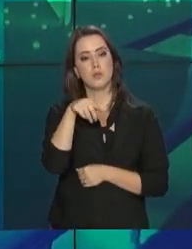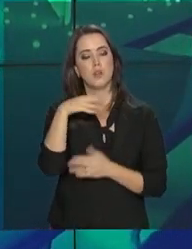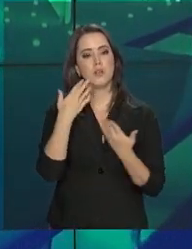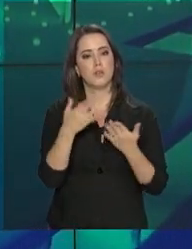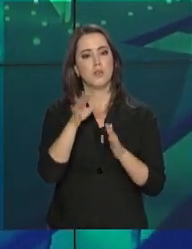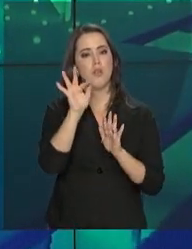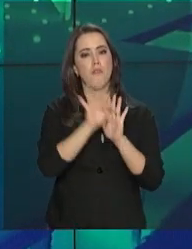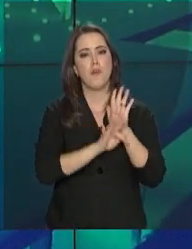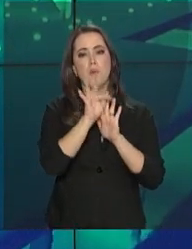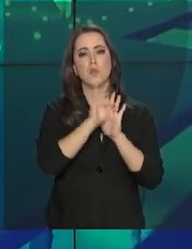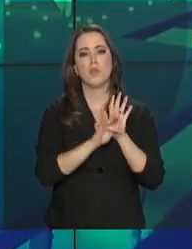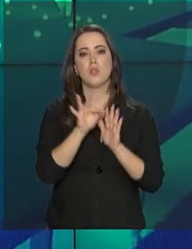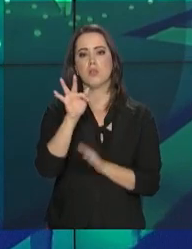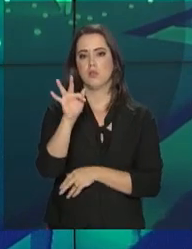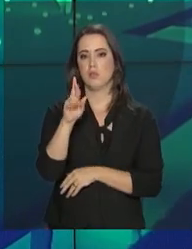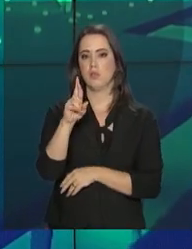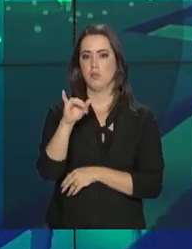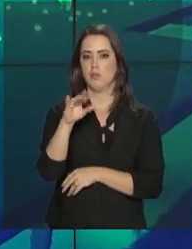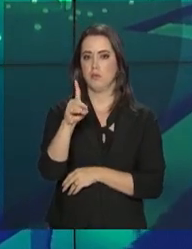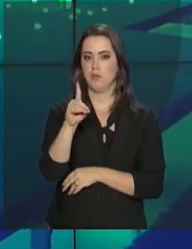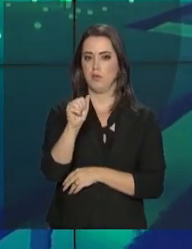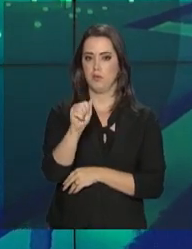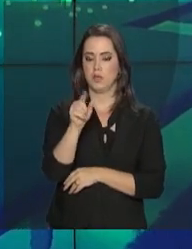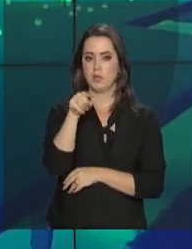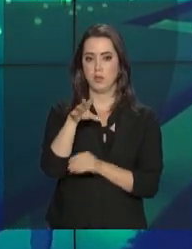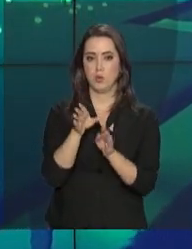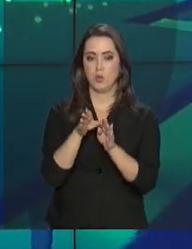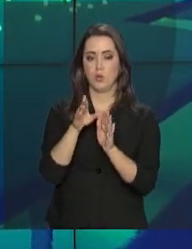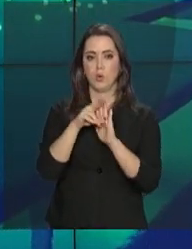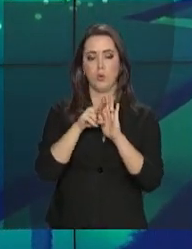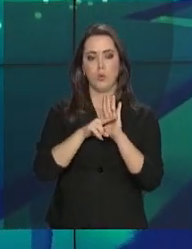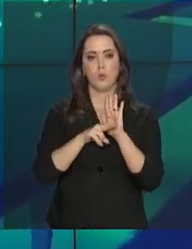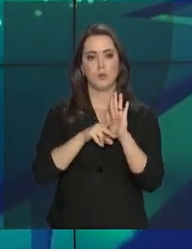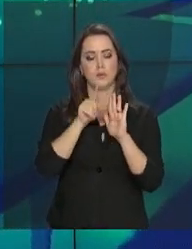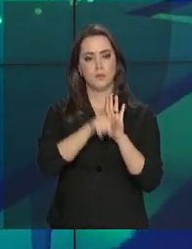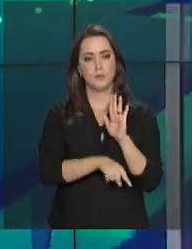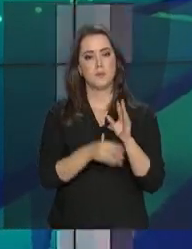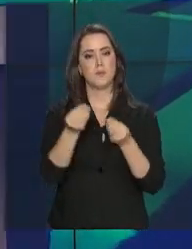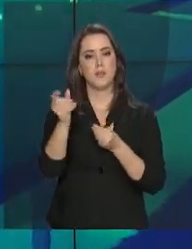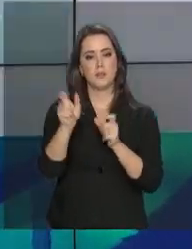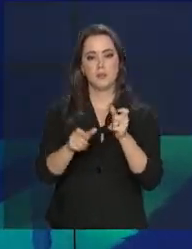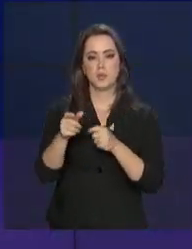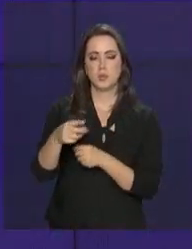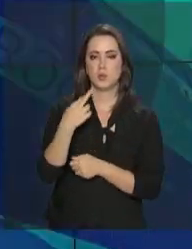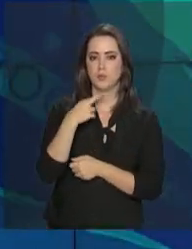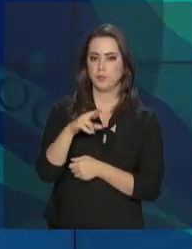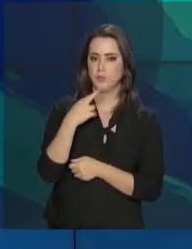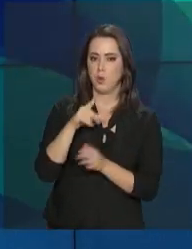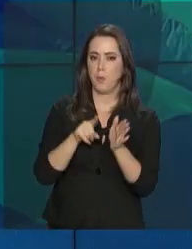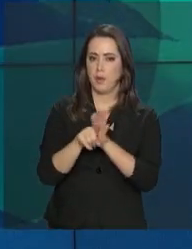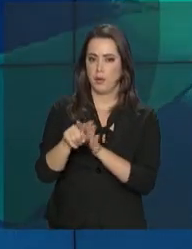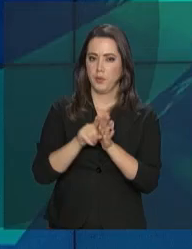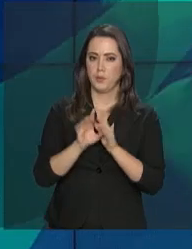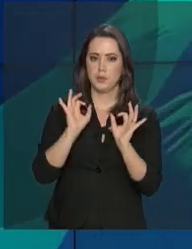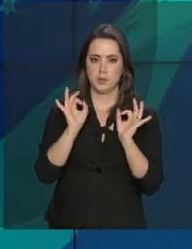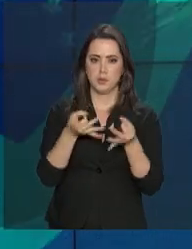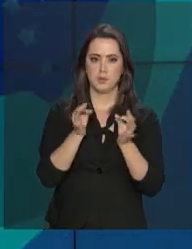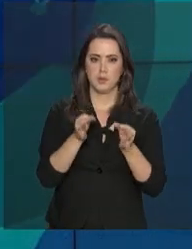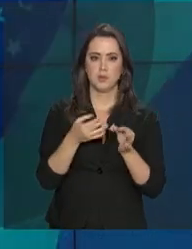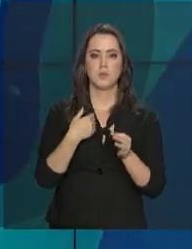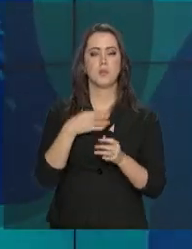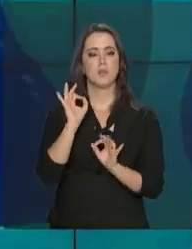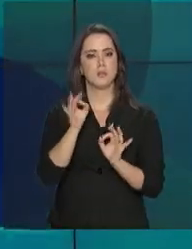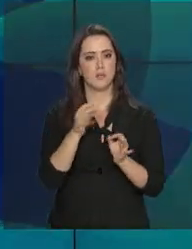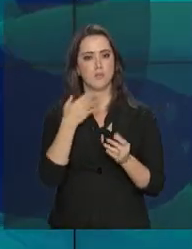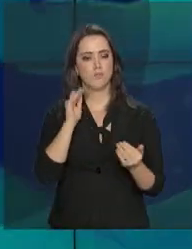chamado de formulário FRIDA. O documento vai orientar as equipes que recebem as denúncias com perguntas objetivas para o